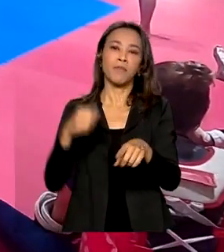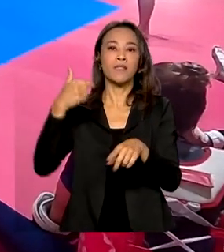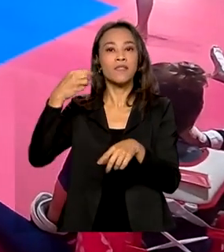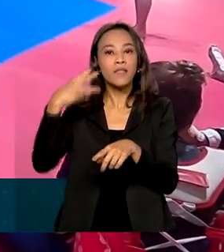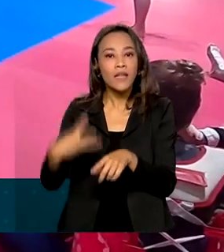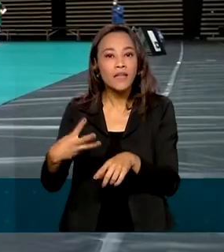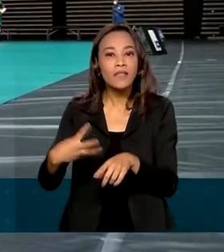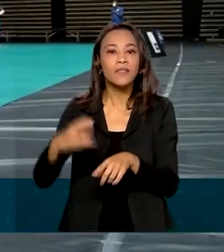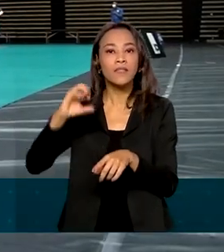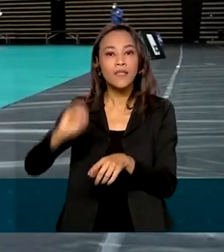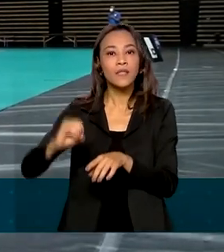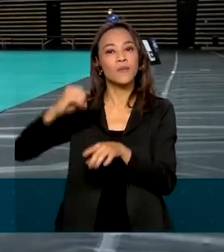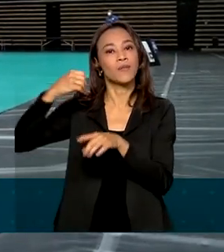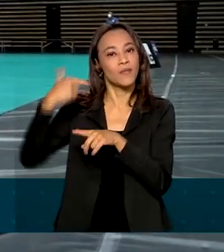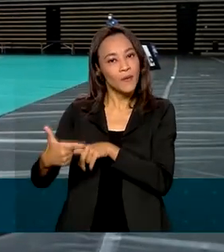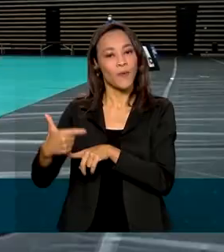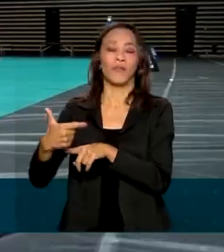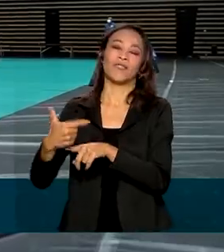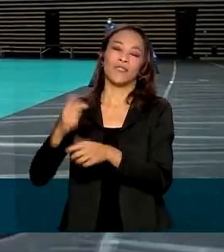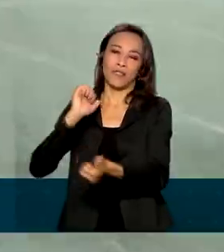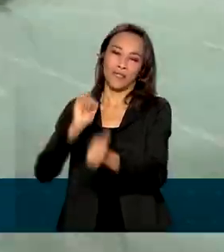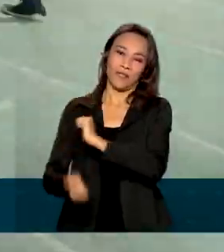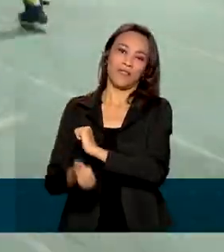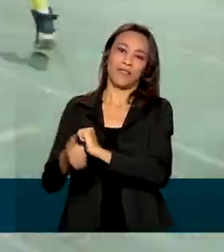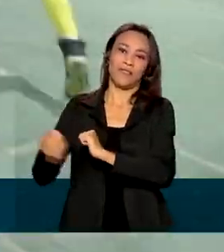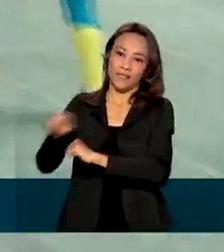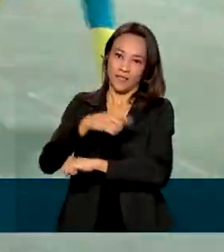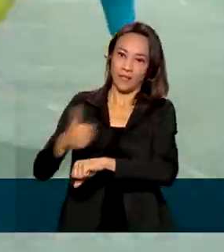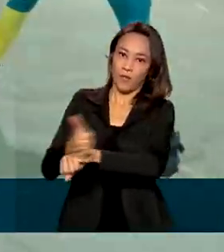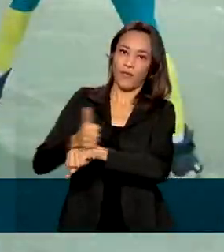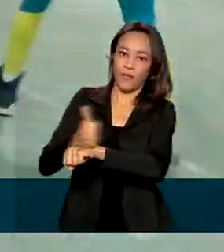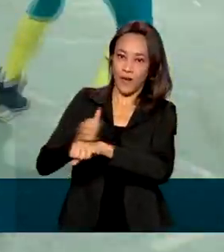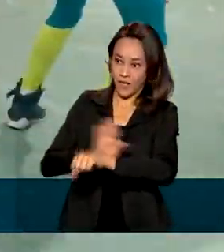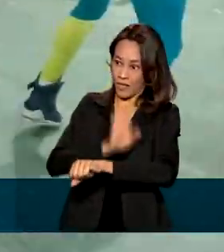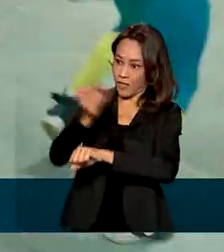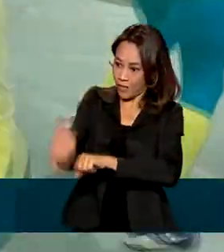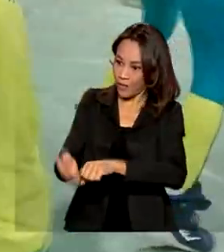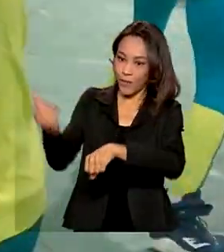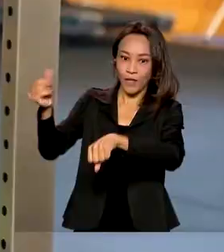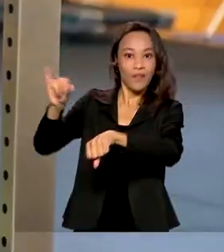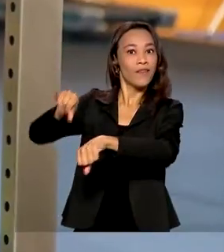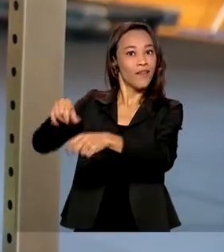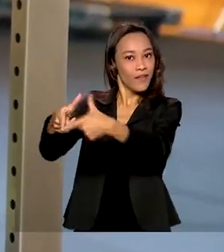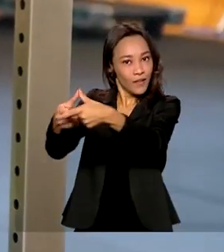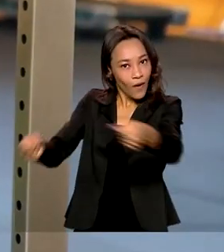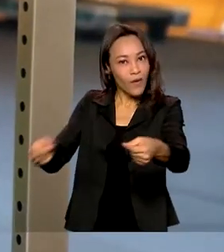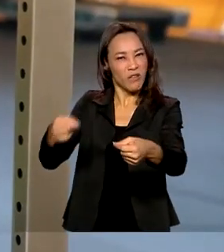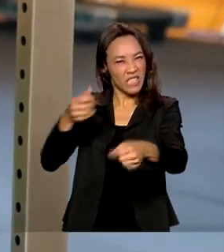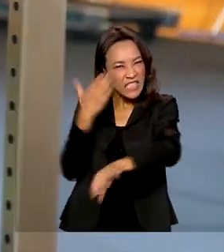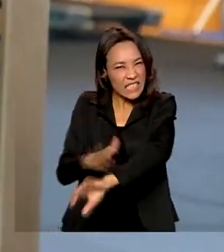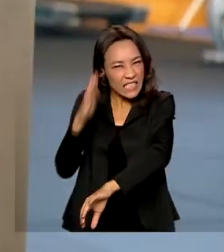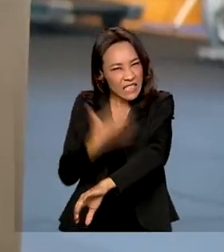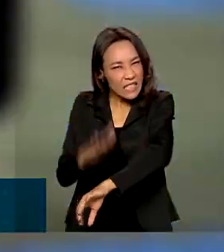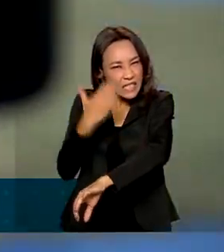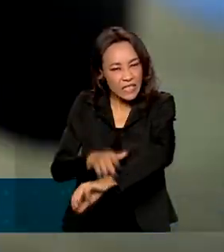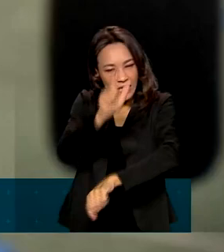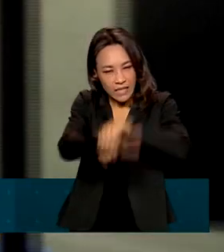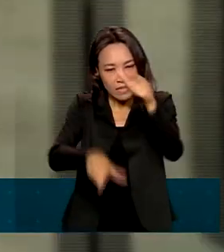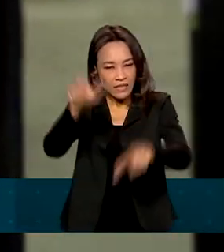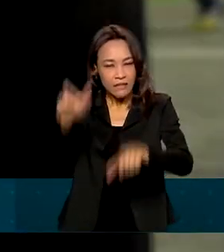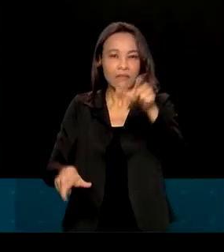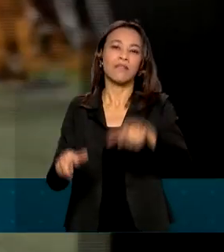atletas da Delegação Brasileira em Tóquio. Esportistas de alto rendimento que se dedicam aos treinos com